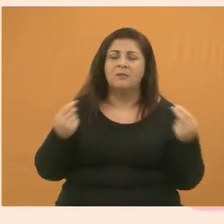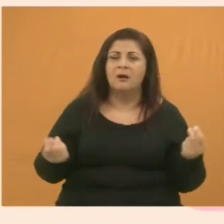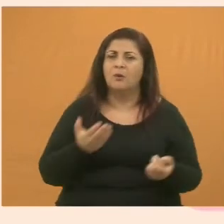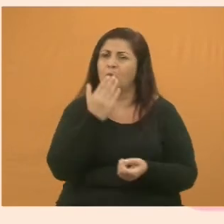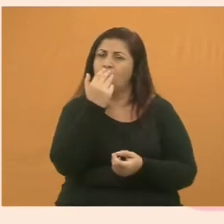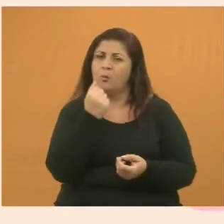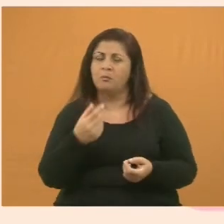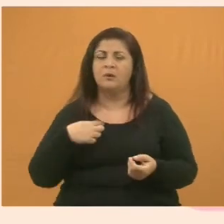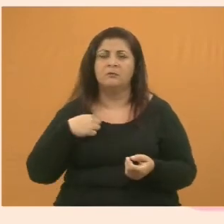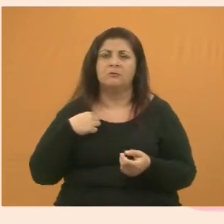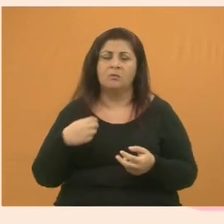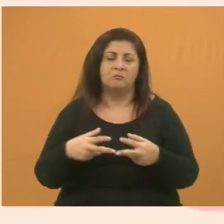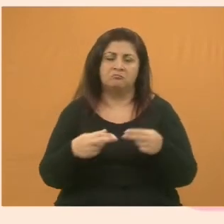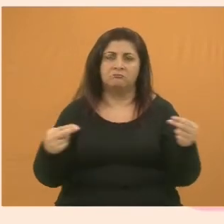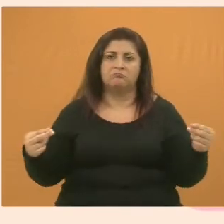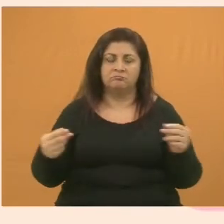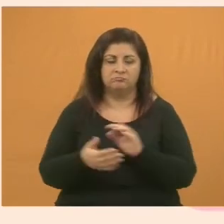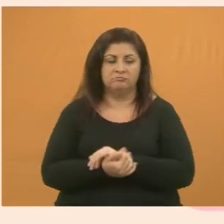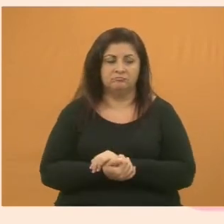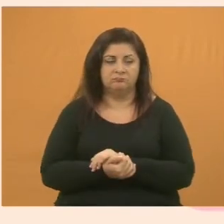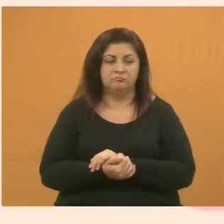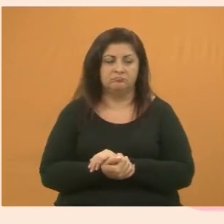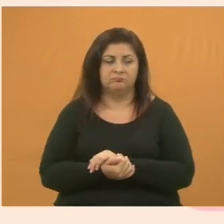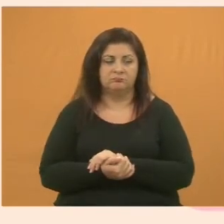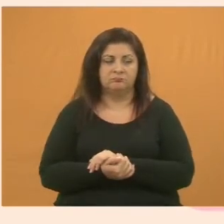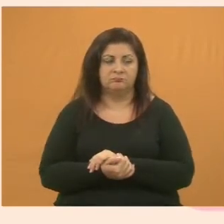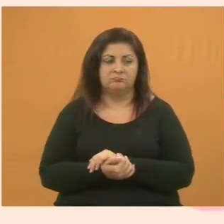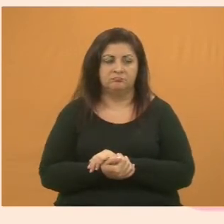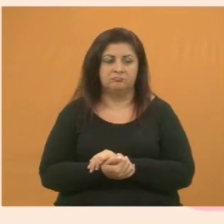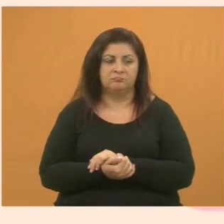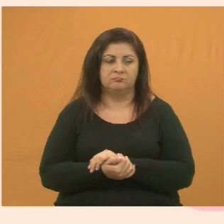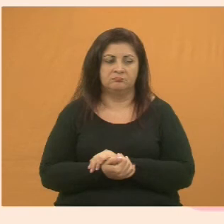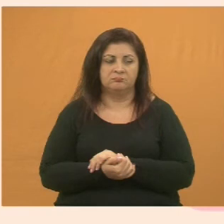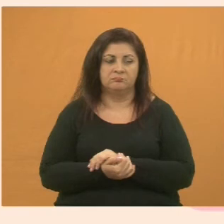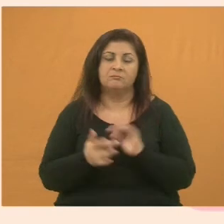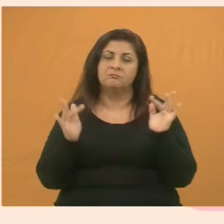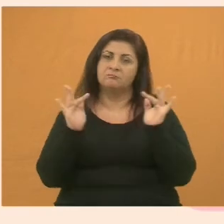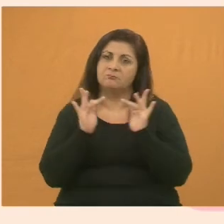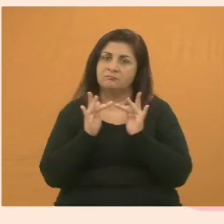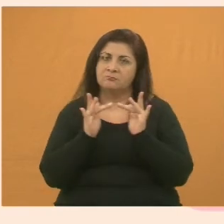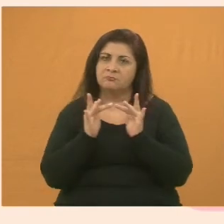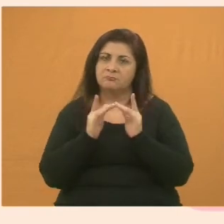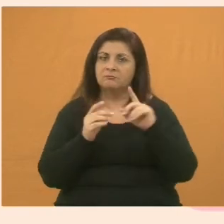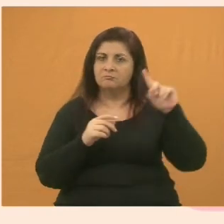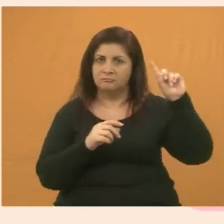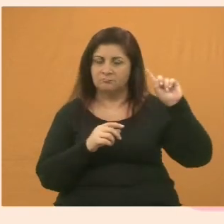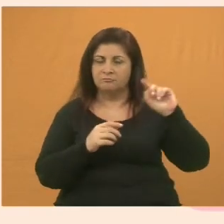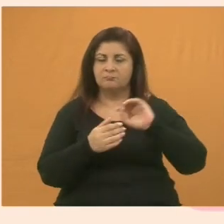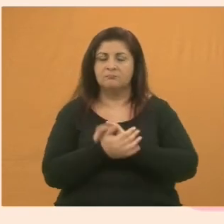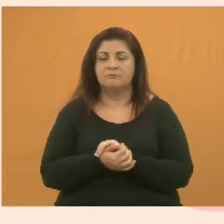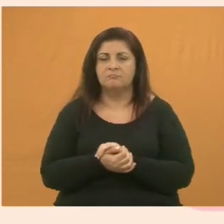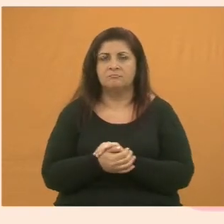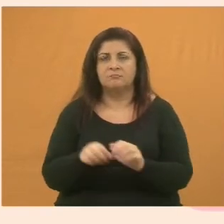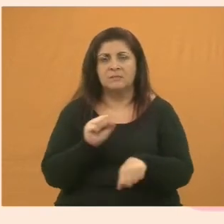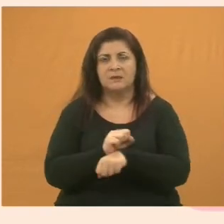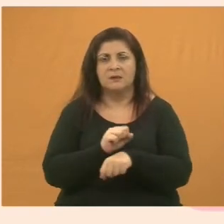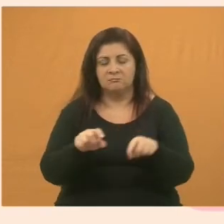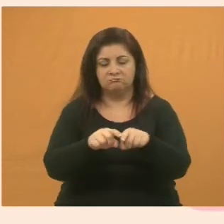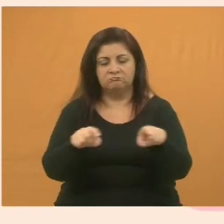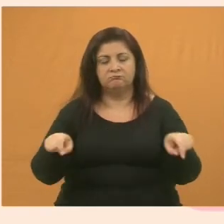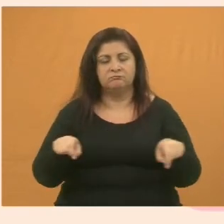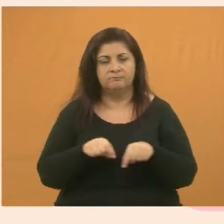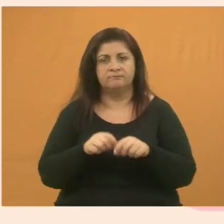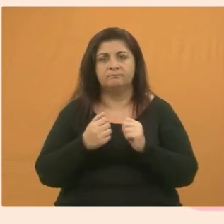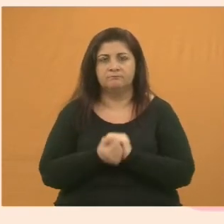artesanatos, roupas e acessórios. Próximo. Aí estão os meus contatos. Aguardo vocês no gabinete